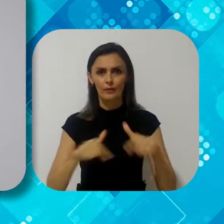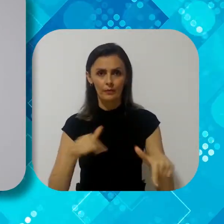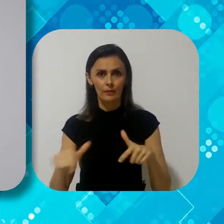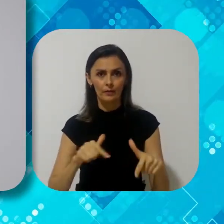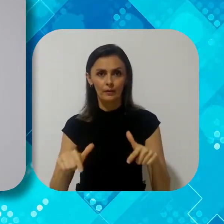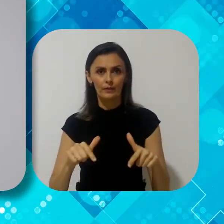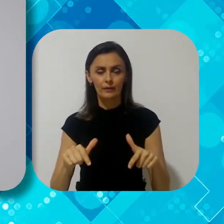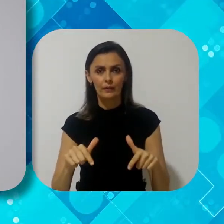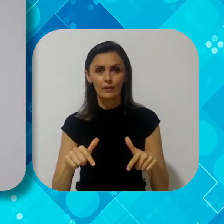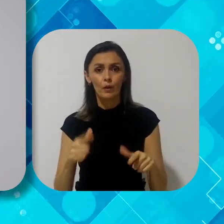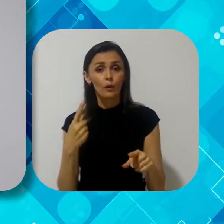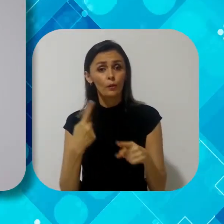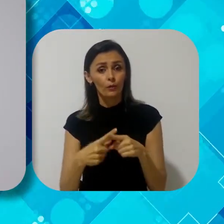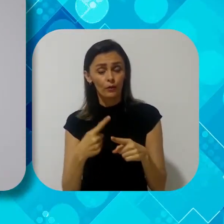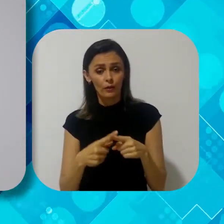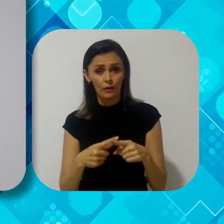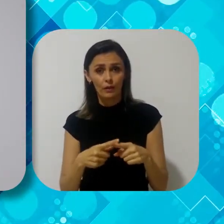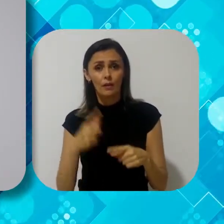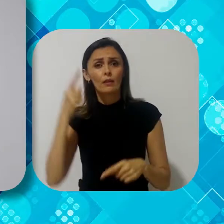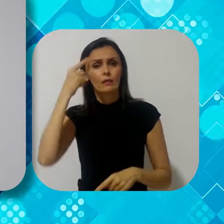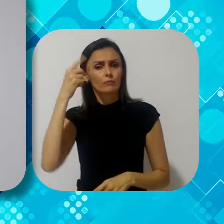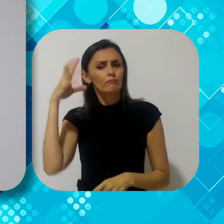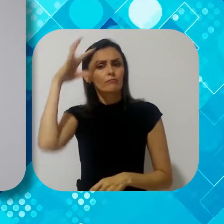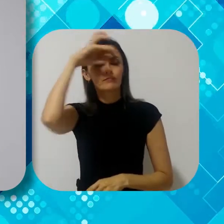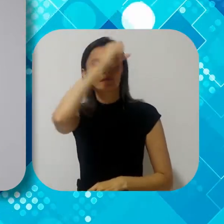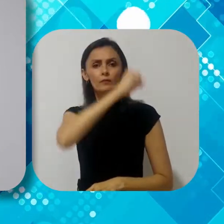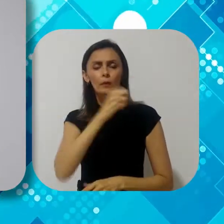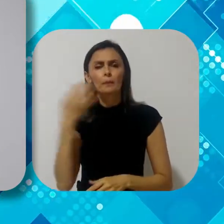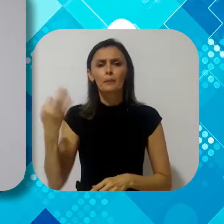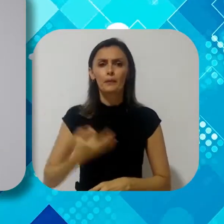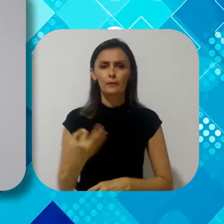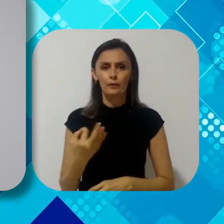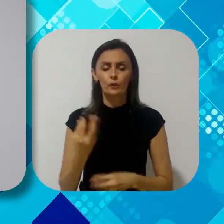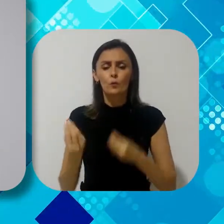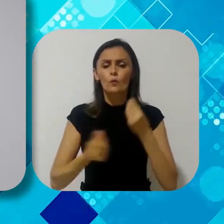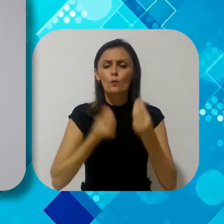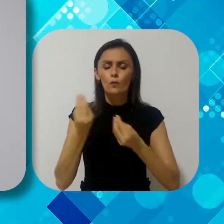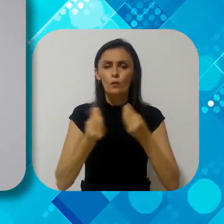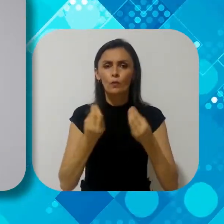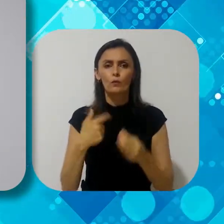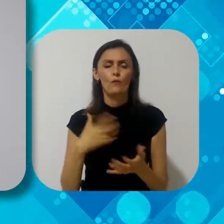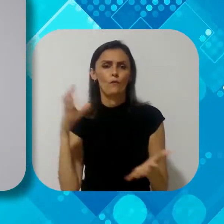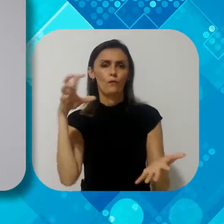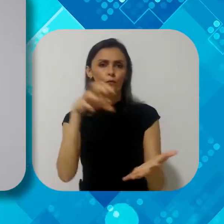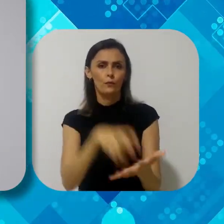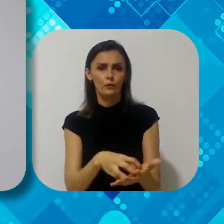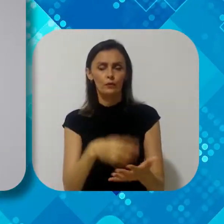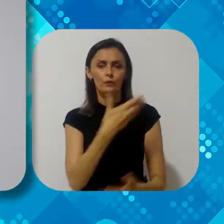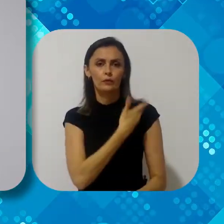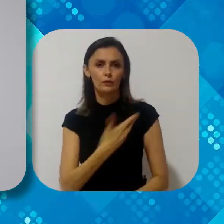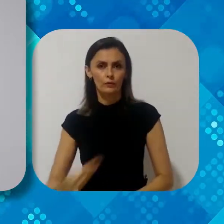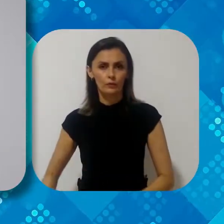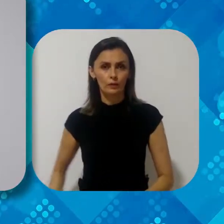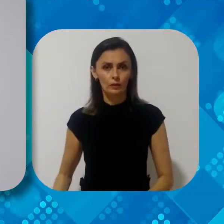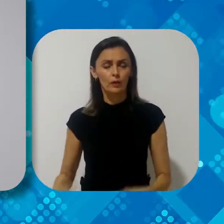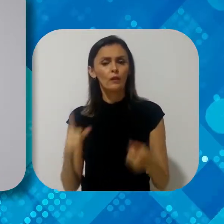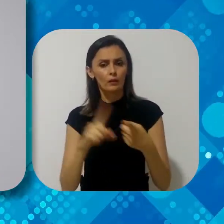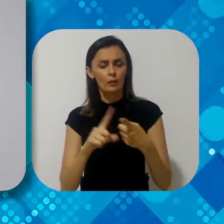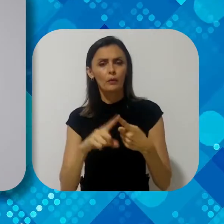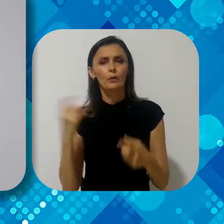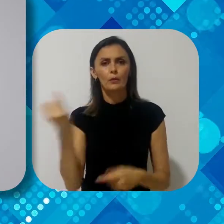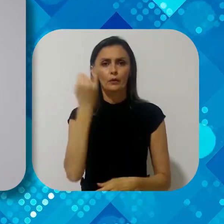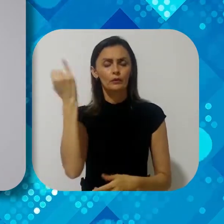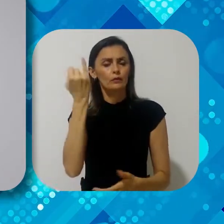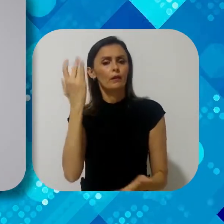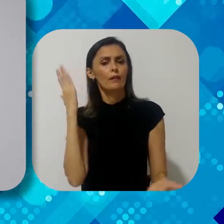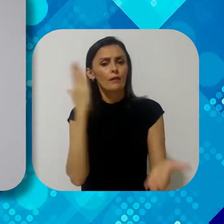exerço, porque além de compreender perfeitamente a essência do que significa ser servidor público, essa